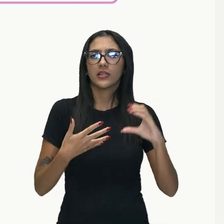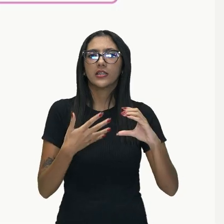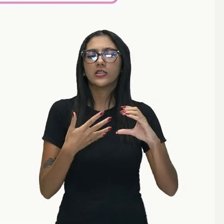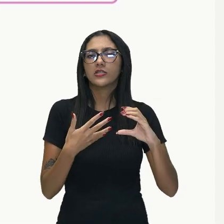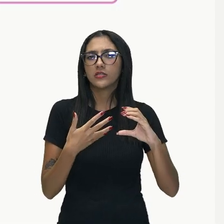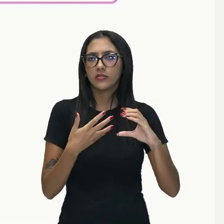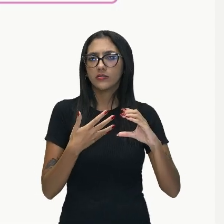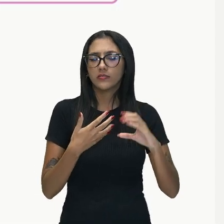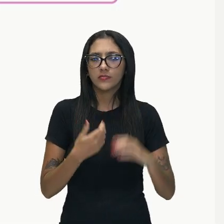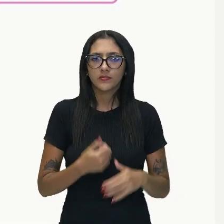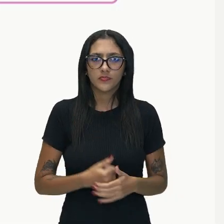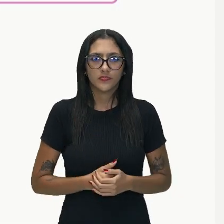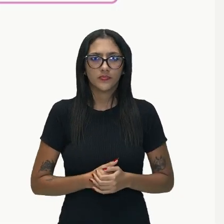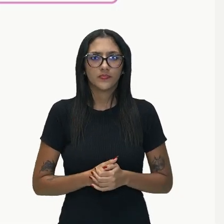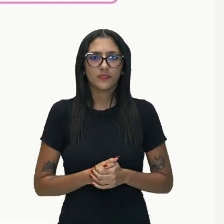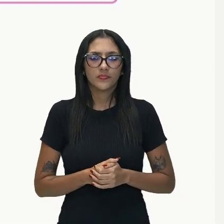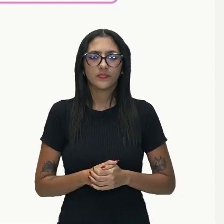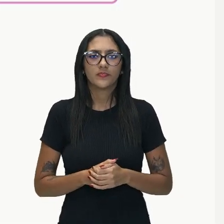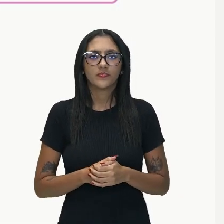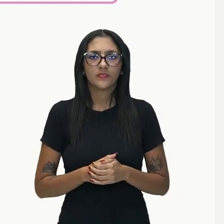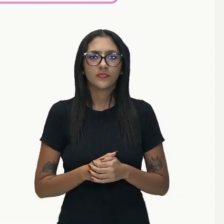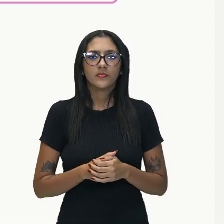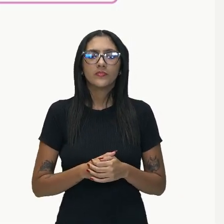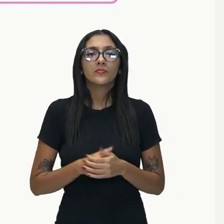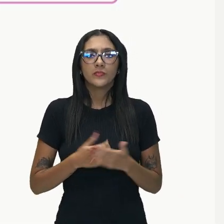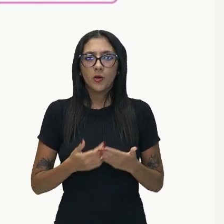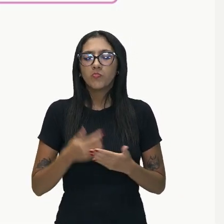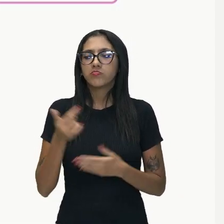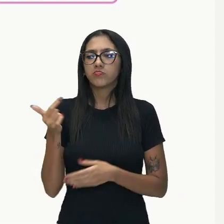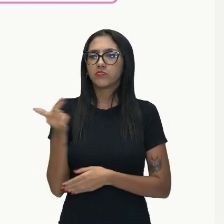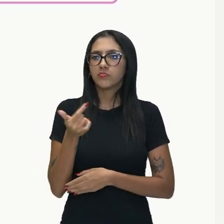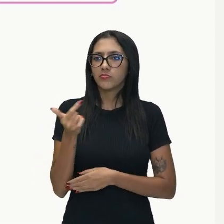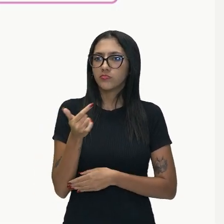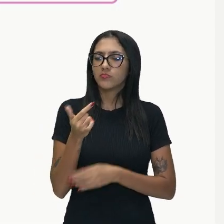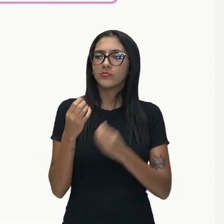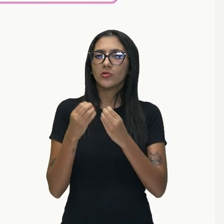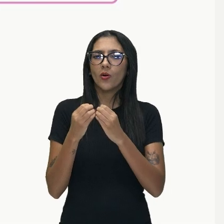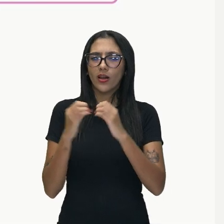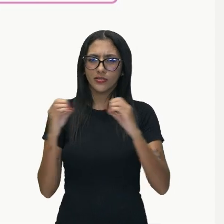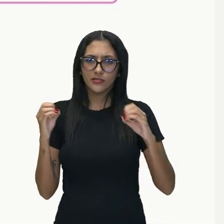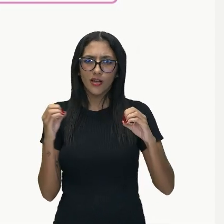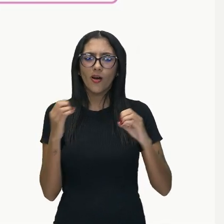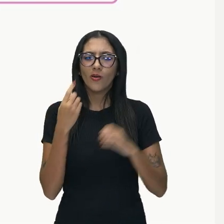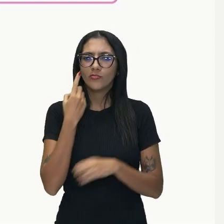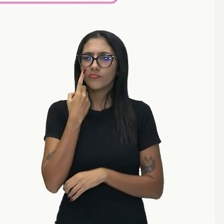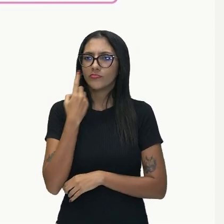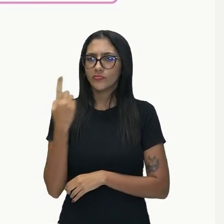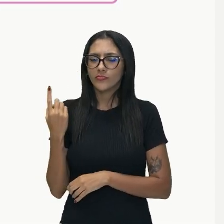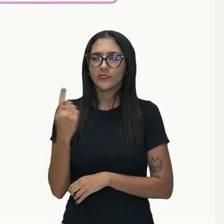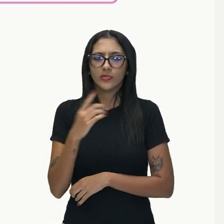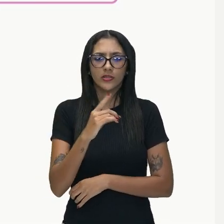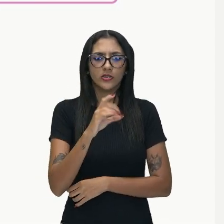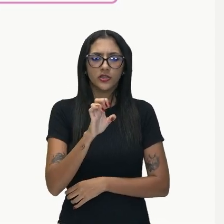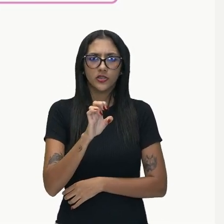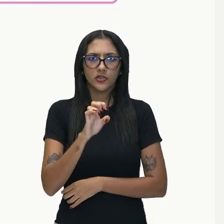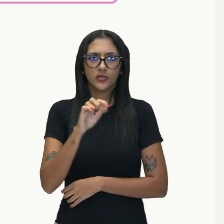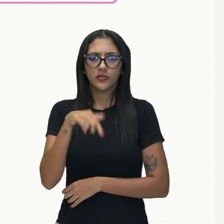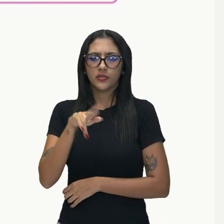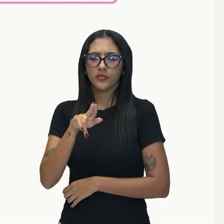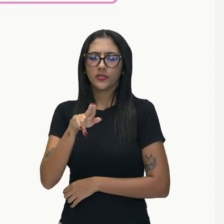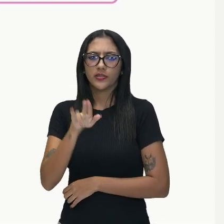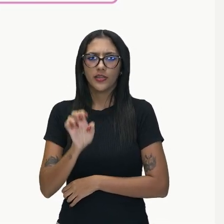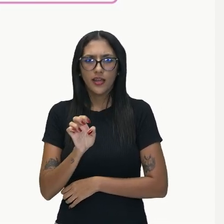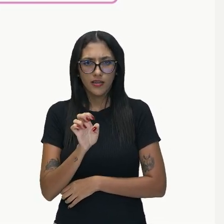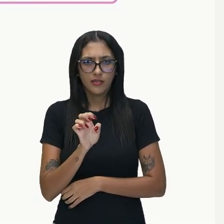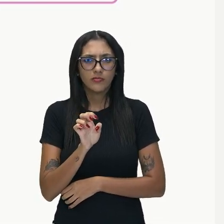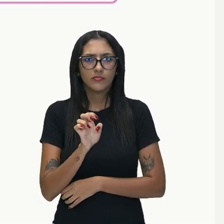Então, nós temos aqui, na segunda oração, aqui destacada, de quê? Conseguirá um bom